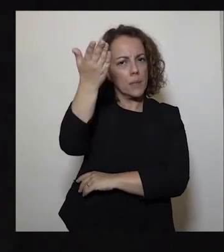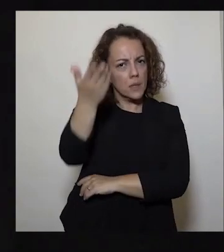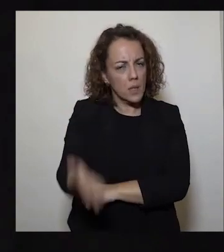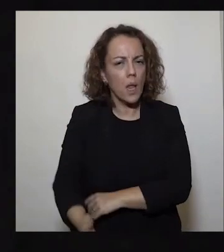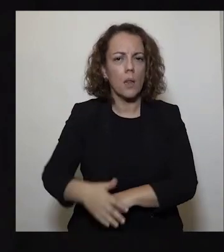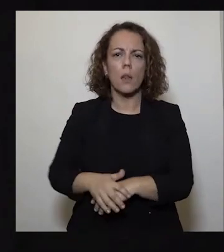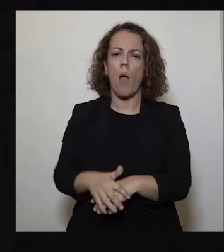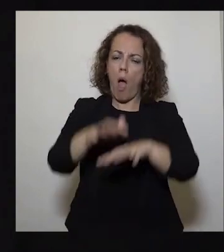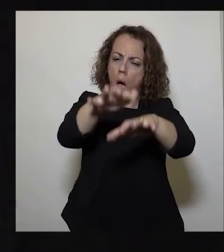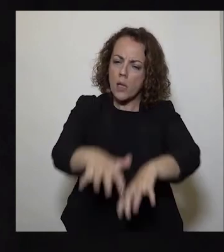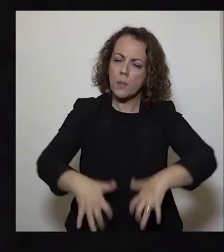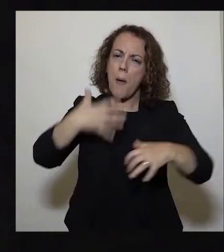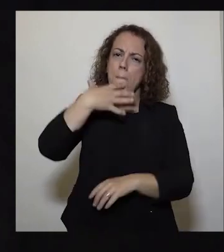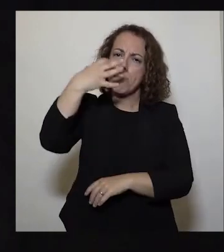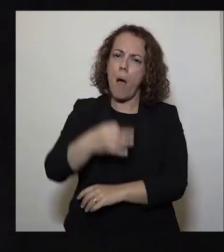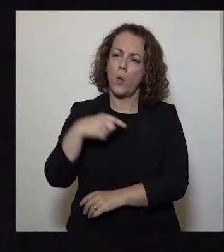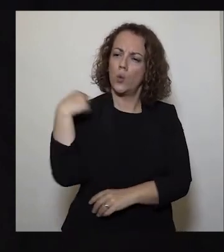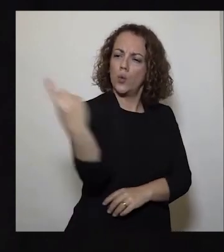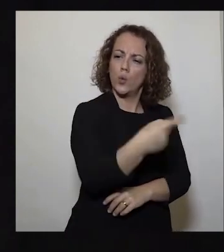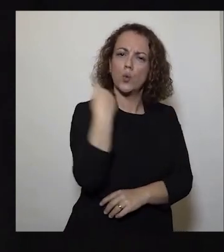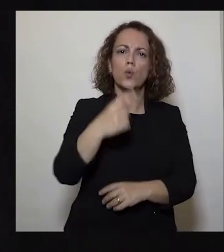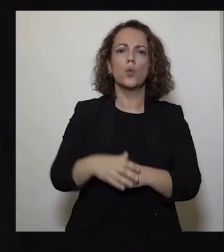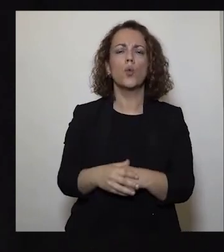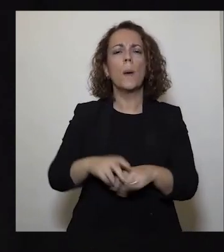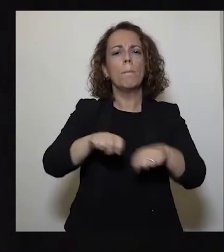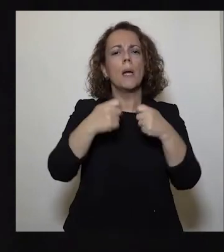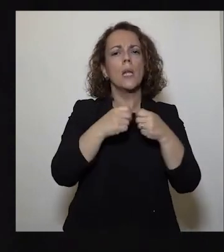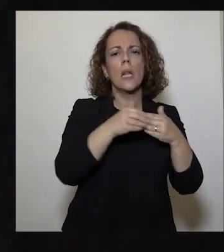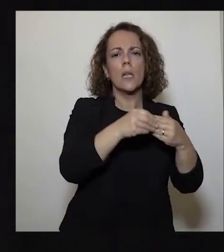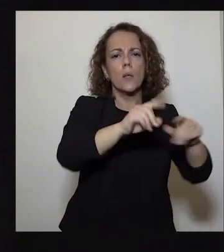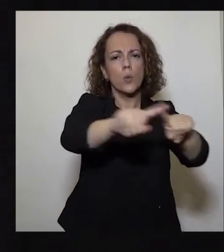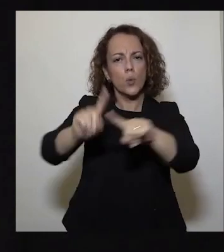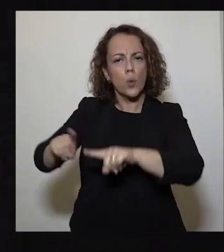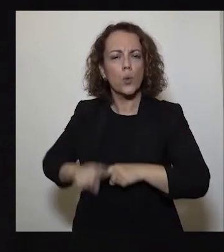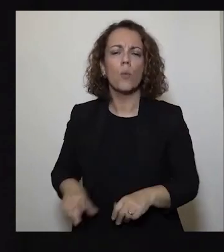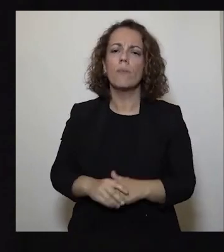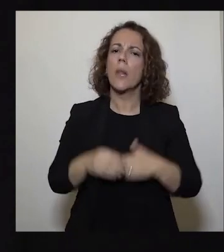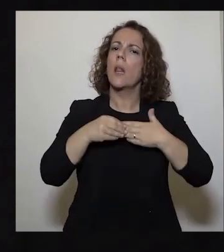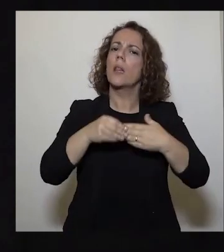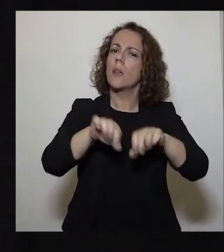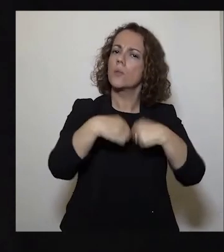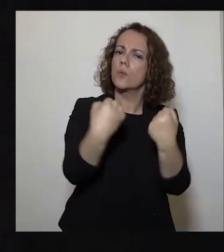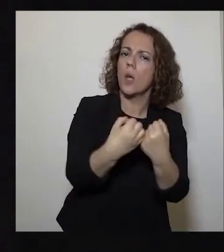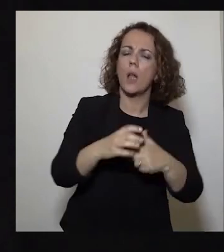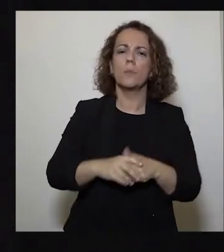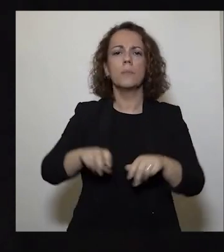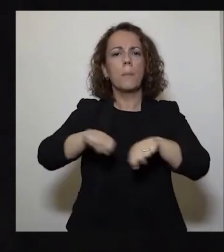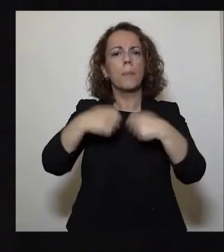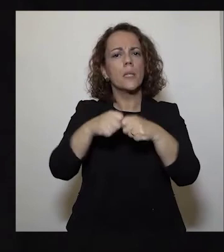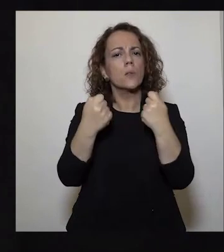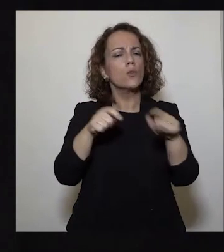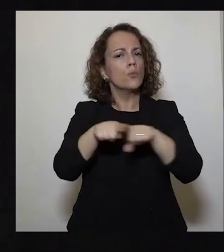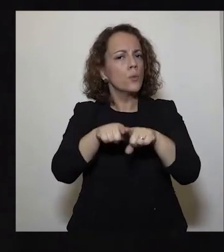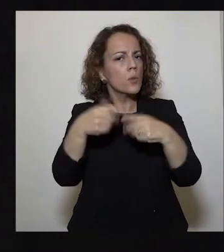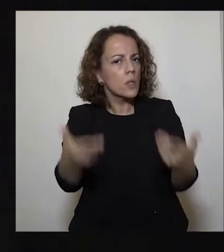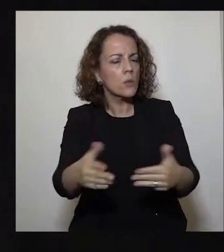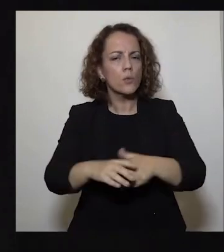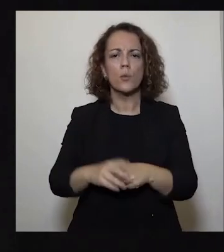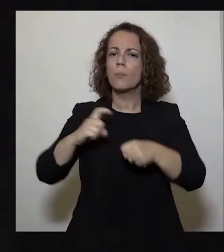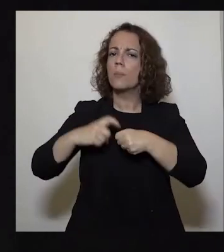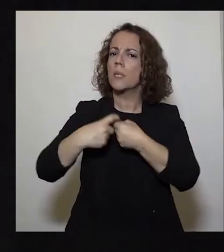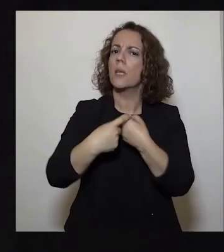República toda ela. os líderes partidários, os líderes sociais, os partidos políticos, os